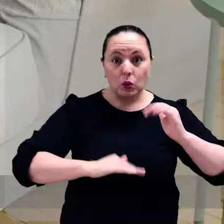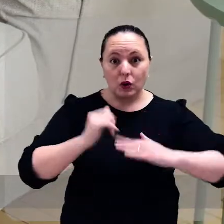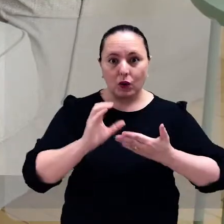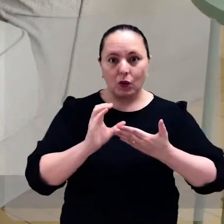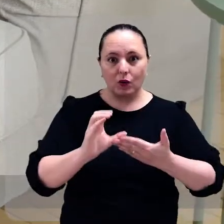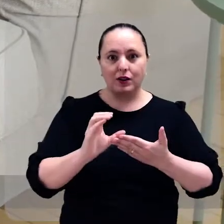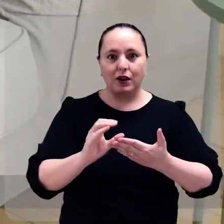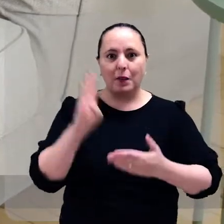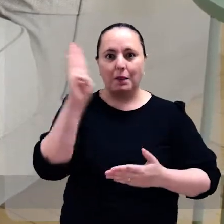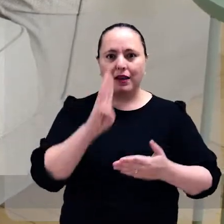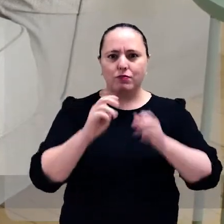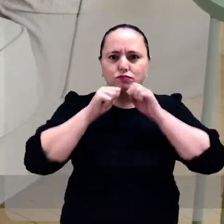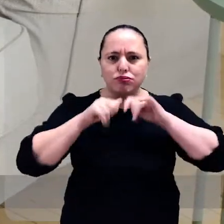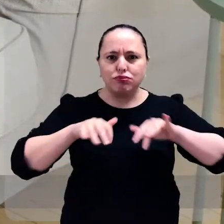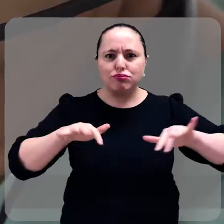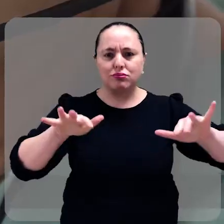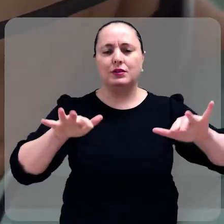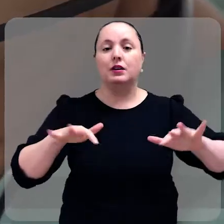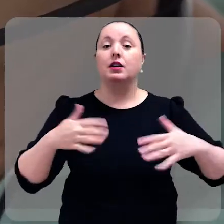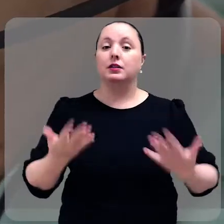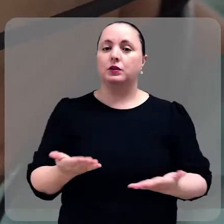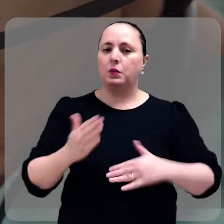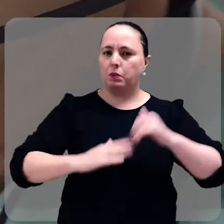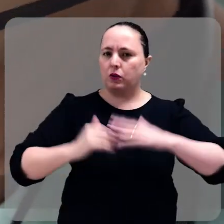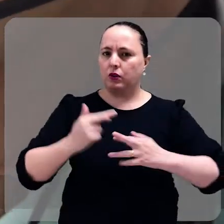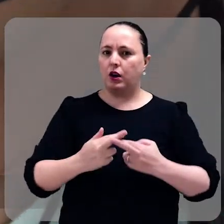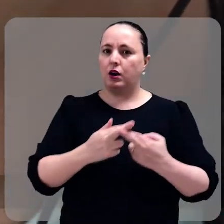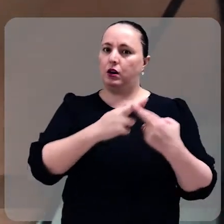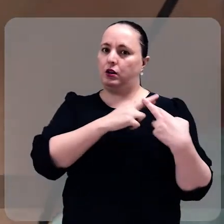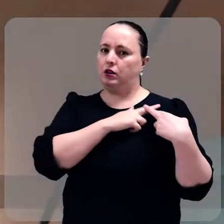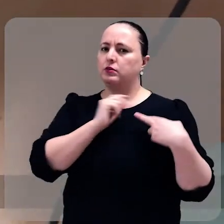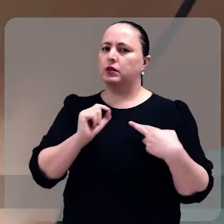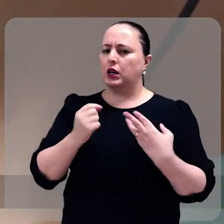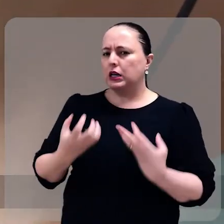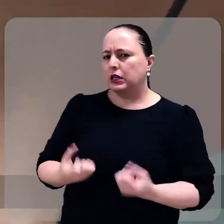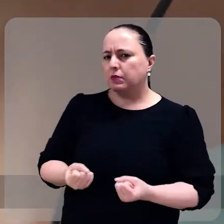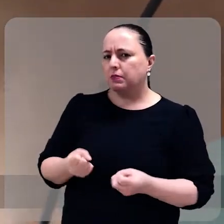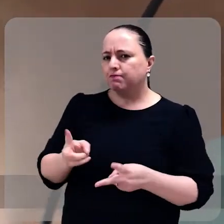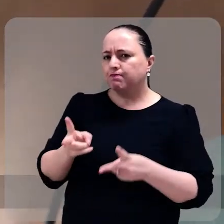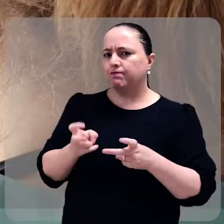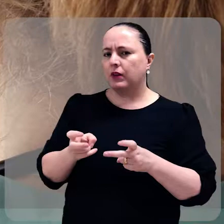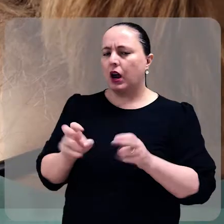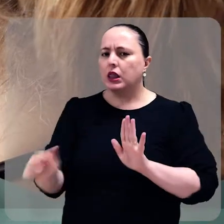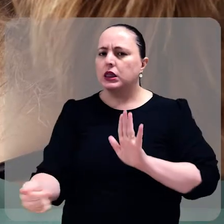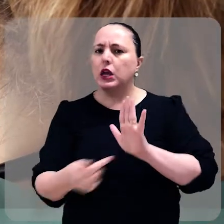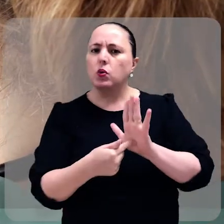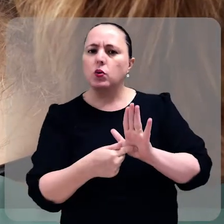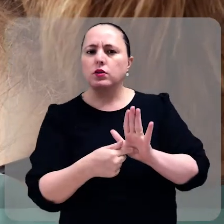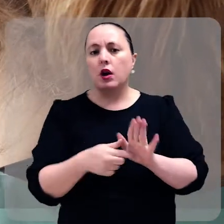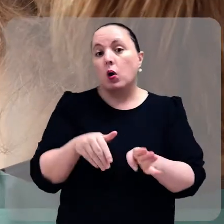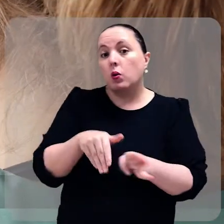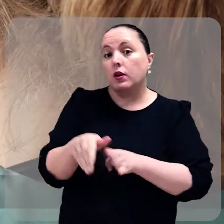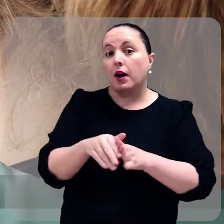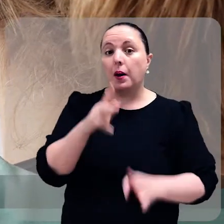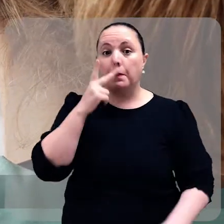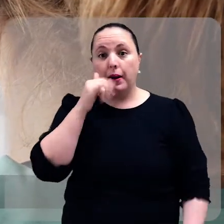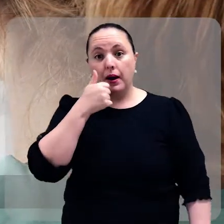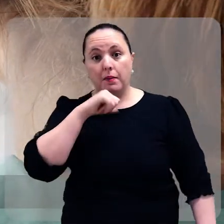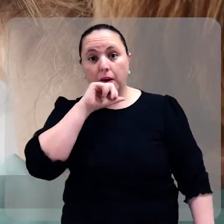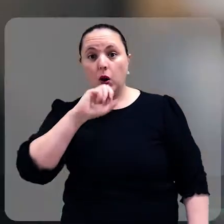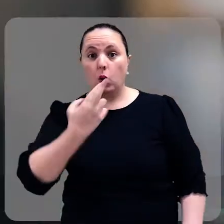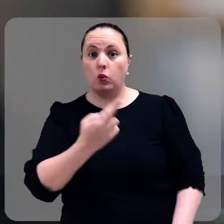conselheiros espalhados pelo país. Cabe a esse profissional receber e verificar denúncias, aconselhar pais ou